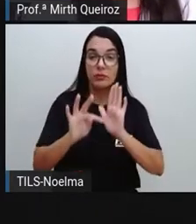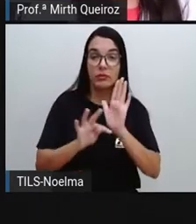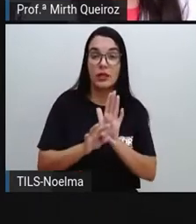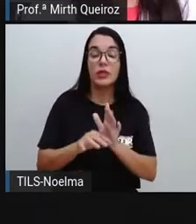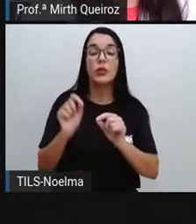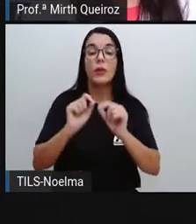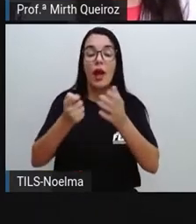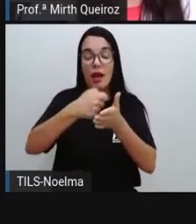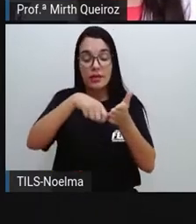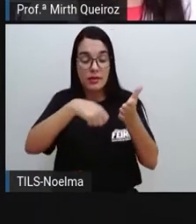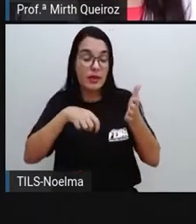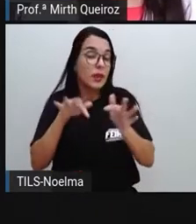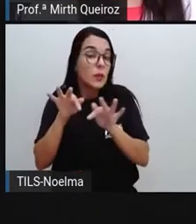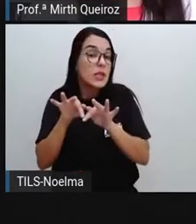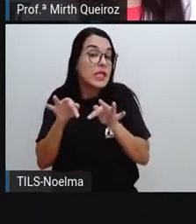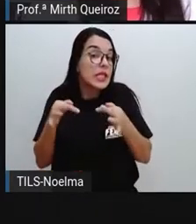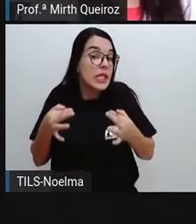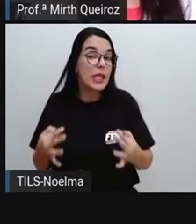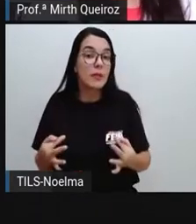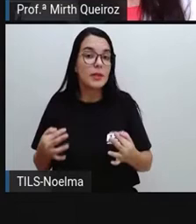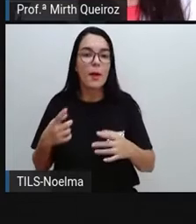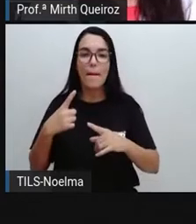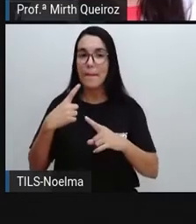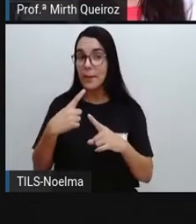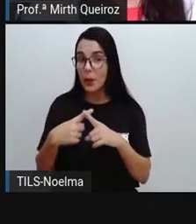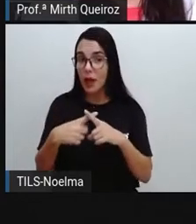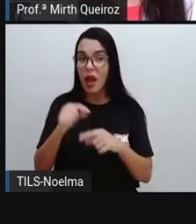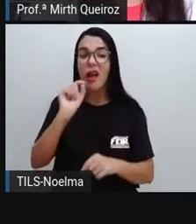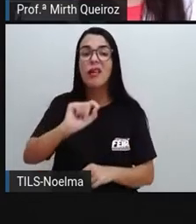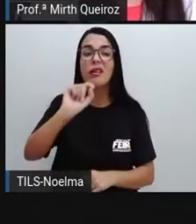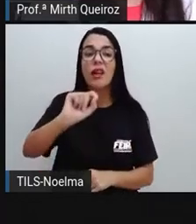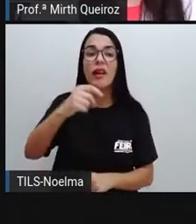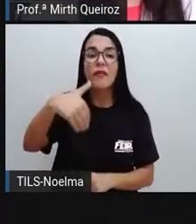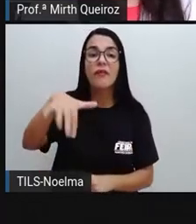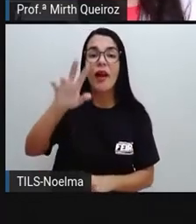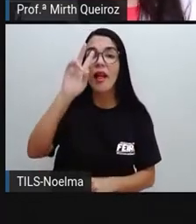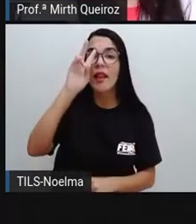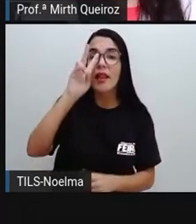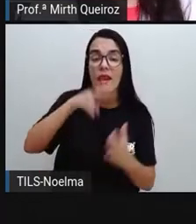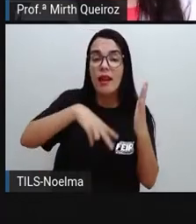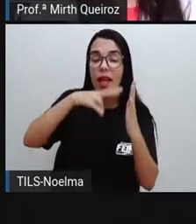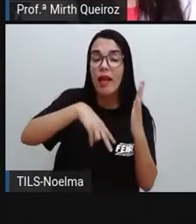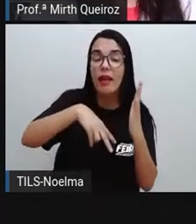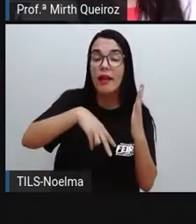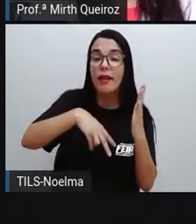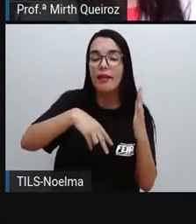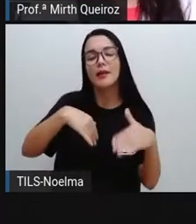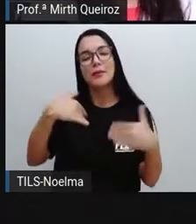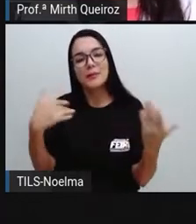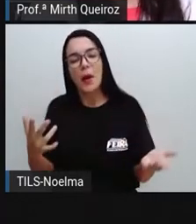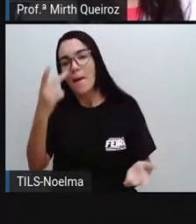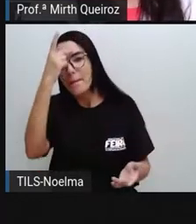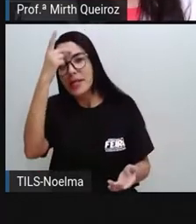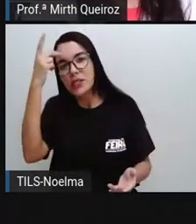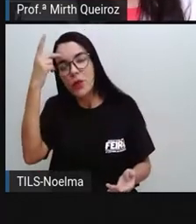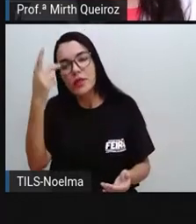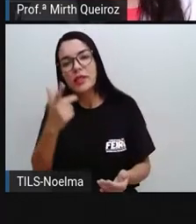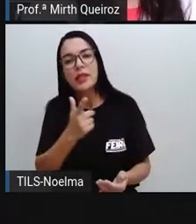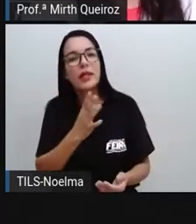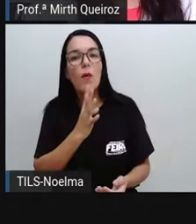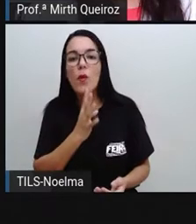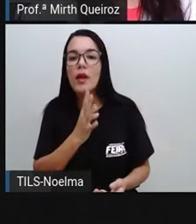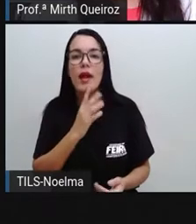simples, porque quem vai ler esse texto é o público leigo. seja, muitas vezes ele não tem conhecimento de alguns termos